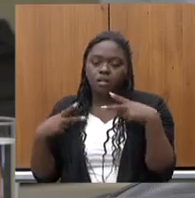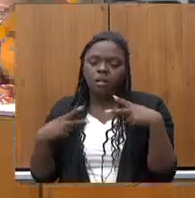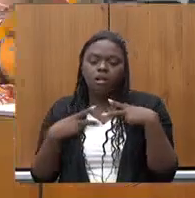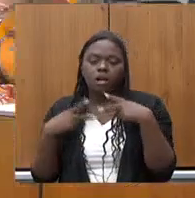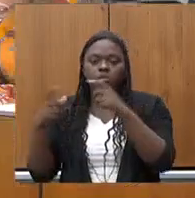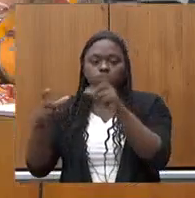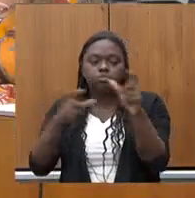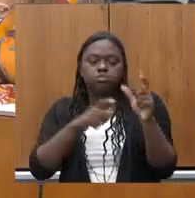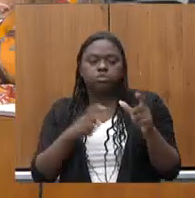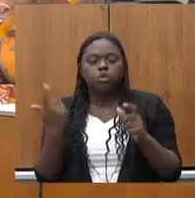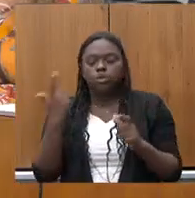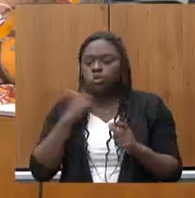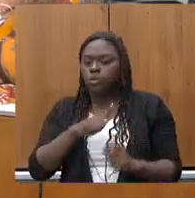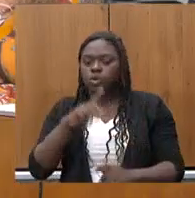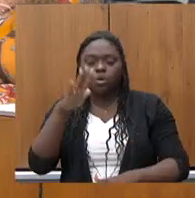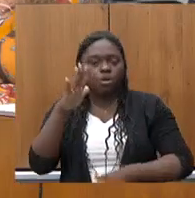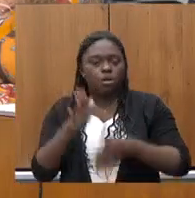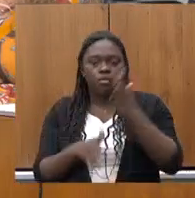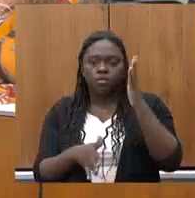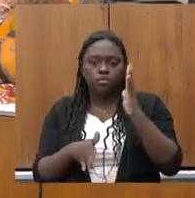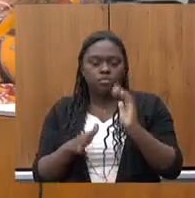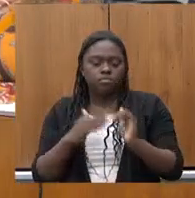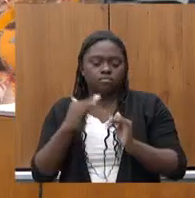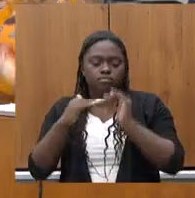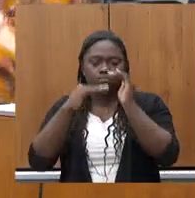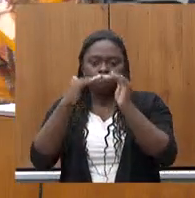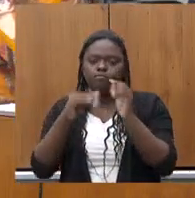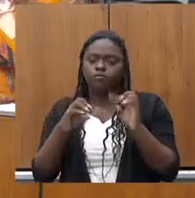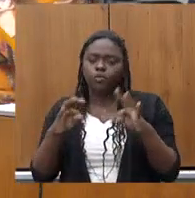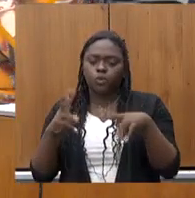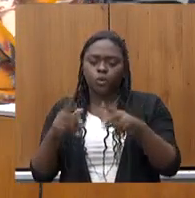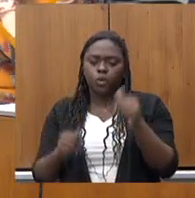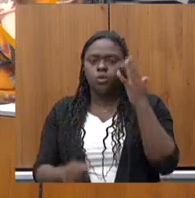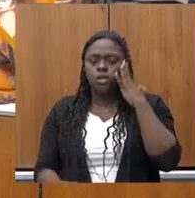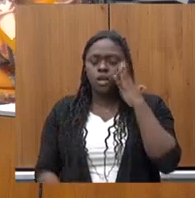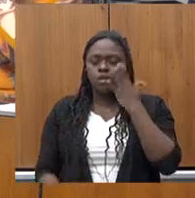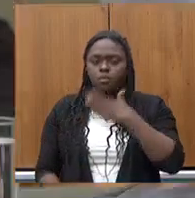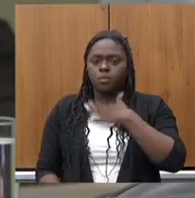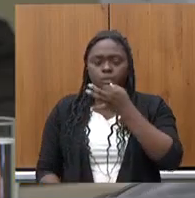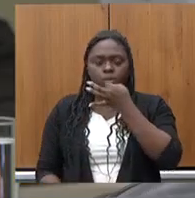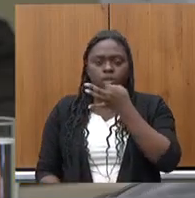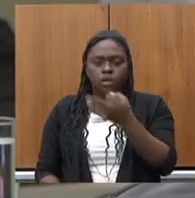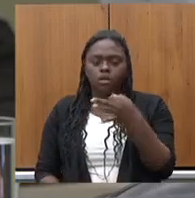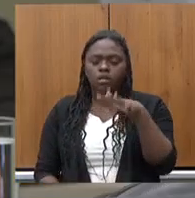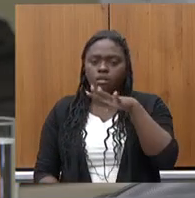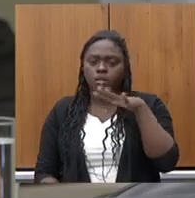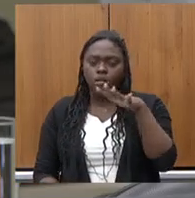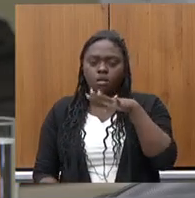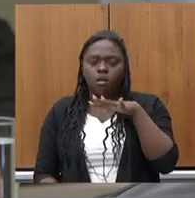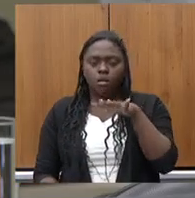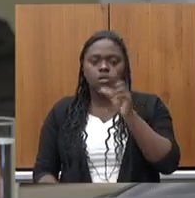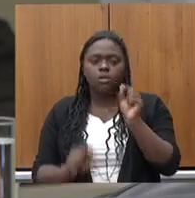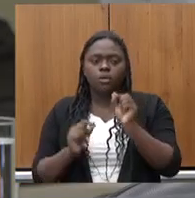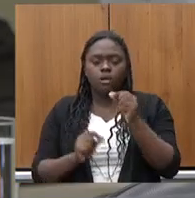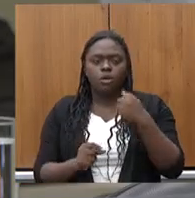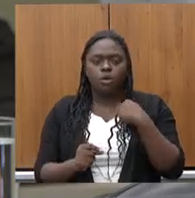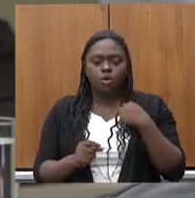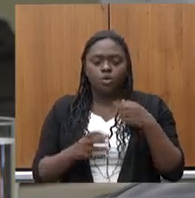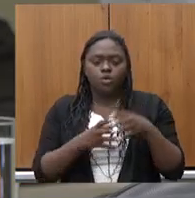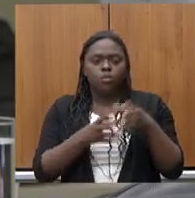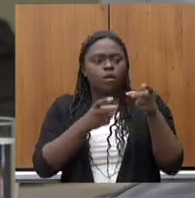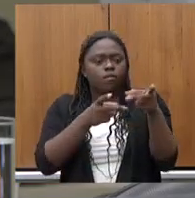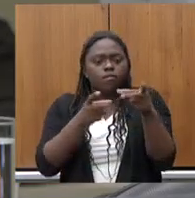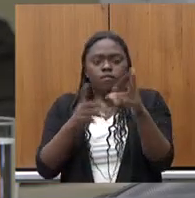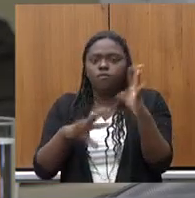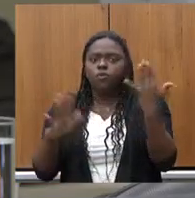conseguimos avançar como gostaríamos e todos sabem a minha posição em relação a privatizações eu sou do time do vende